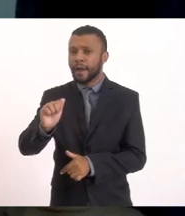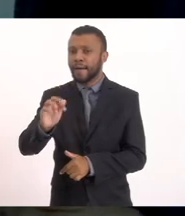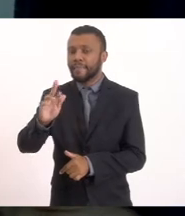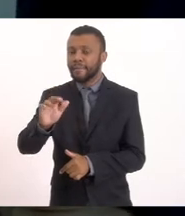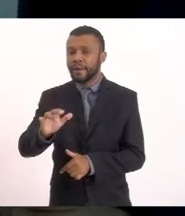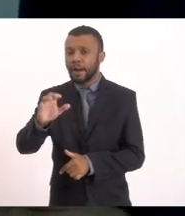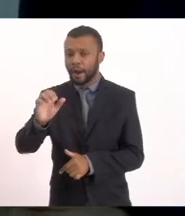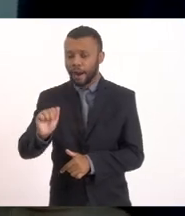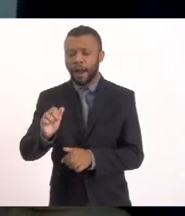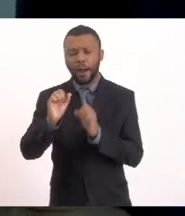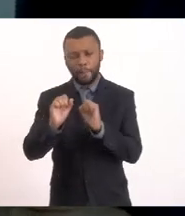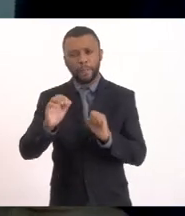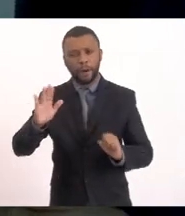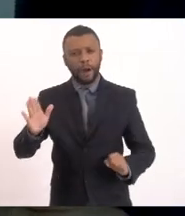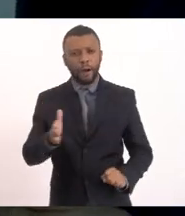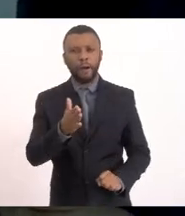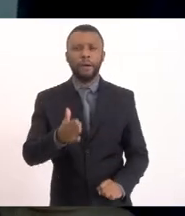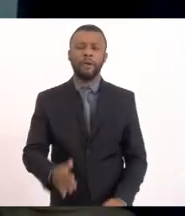passar